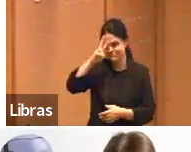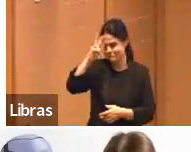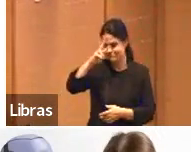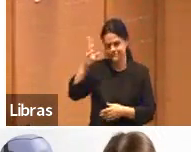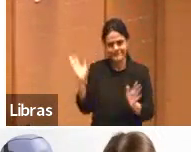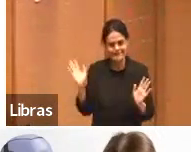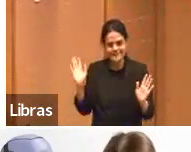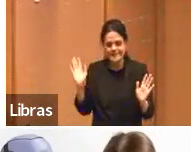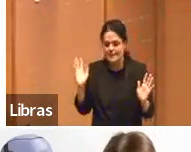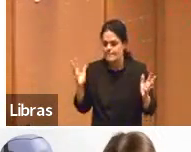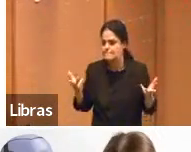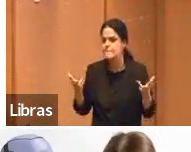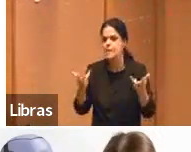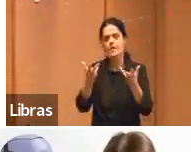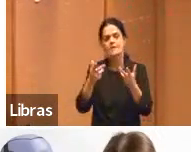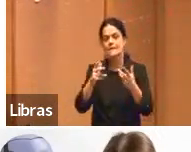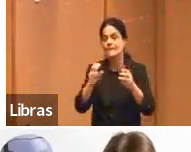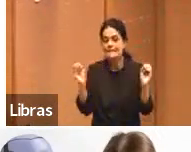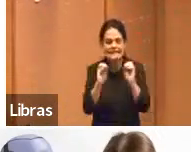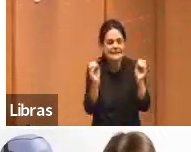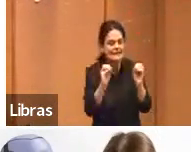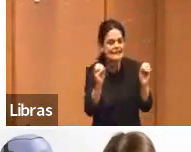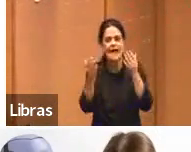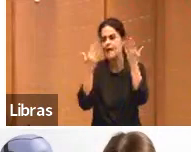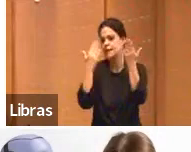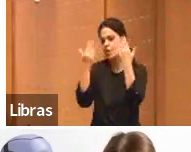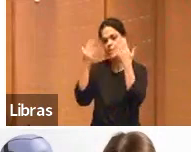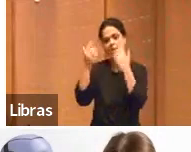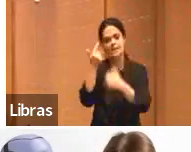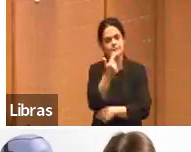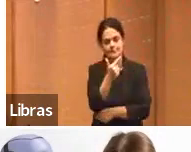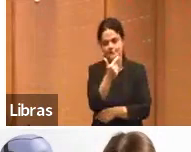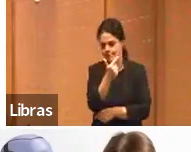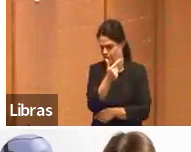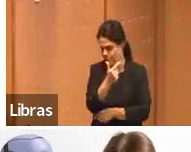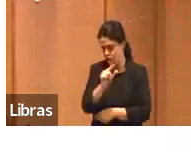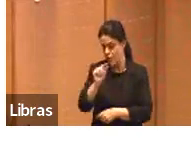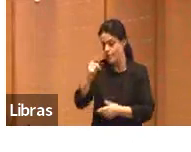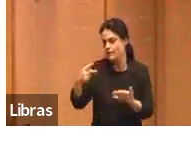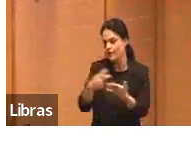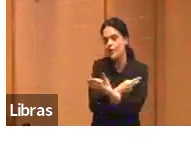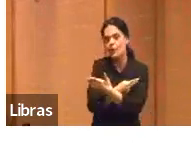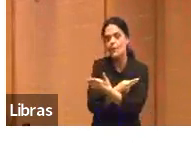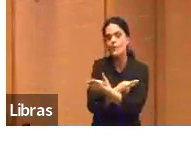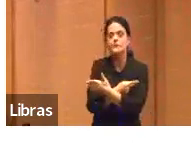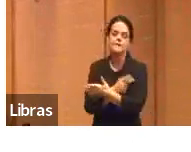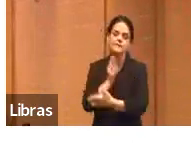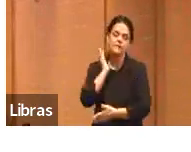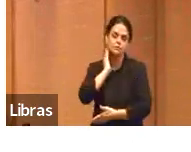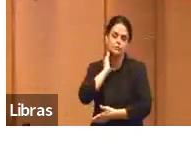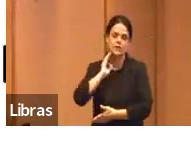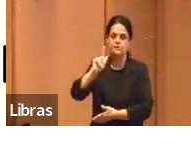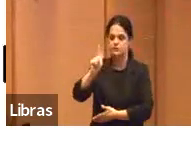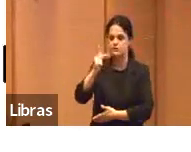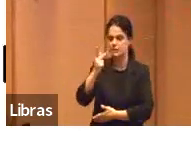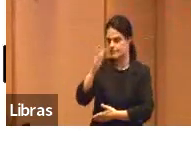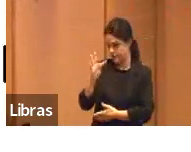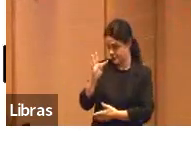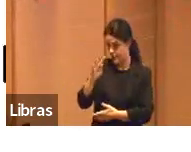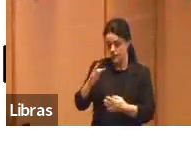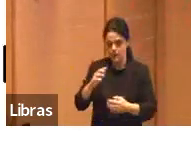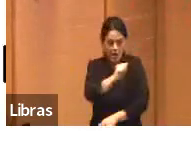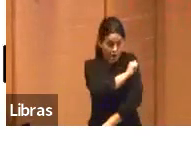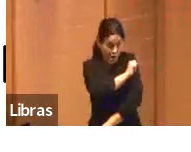popularidade tão grande, tão estupendo, quanto o a gente está vendo acontecer com chat GPT. No início do ano, meus alunos todos